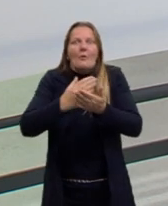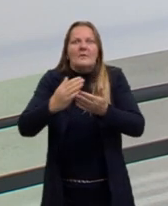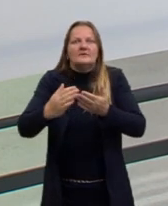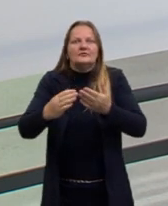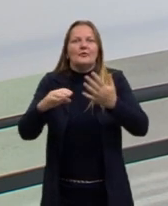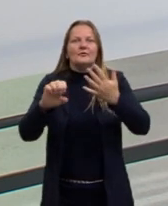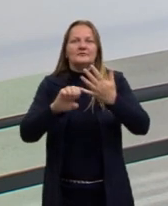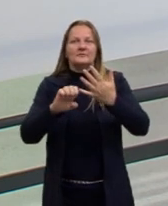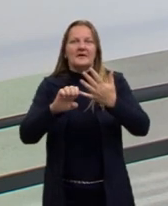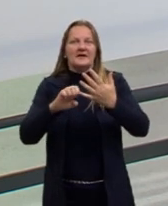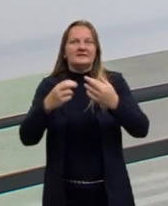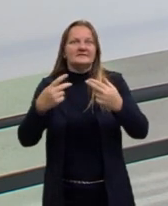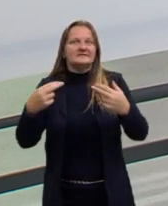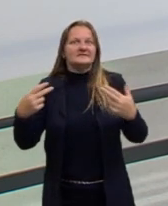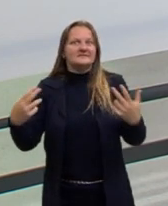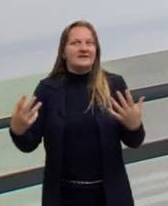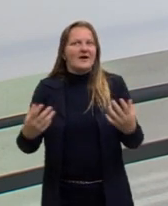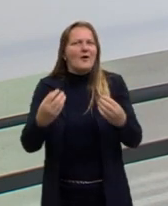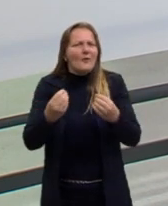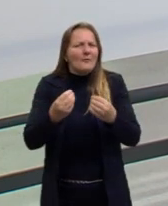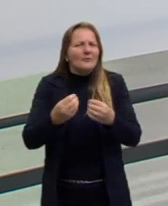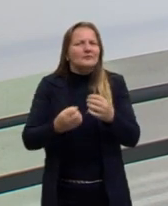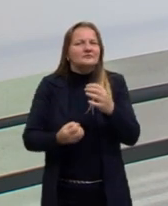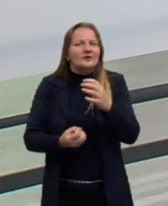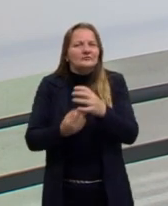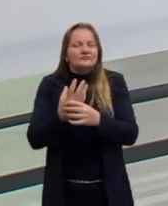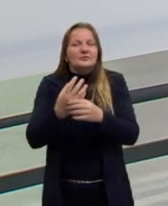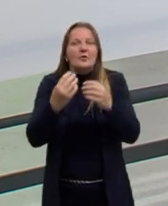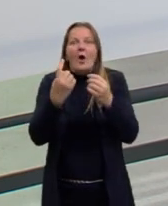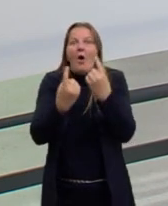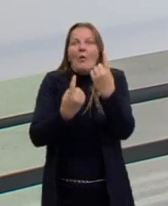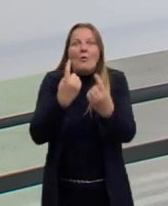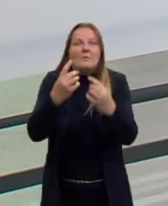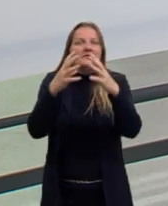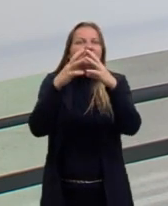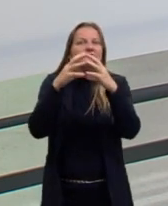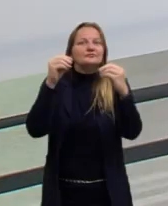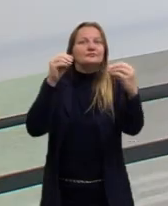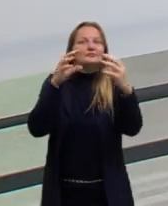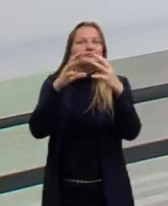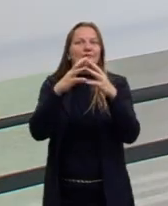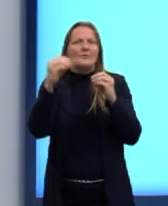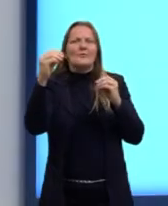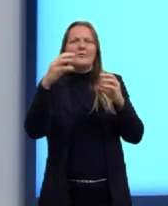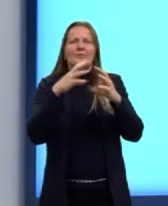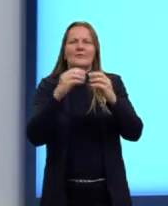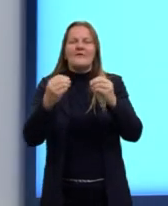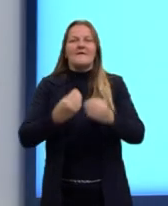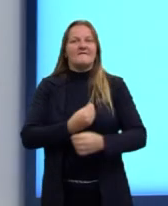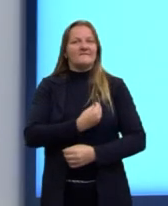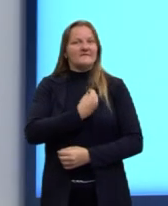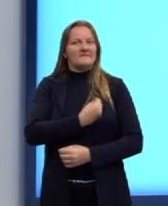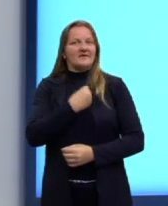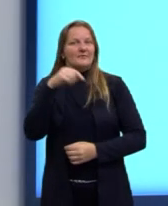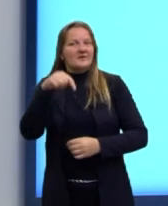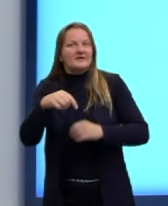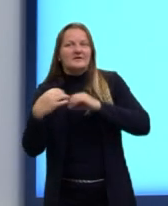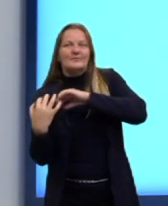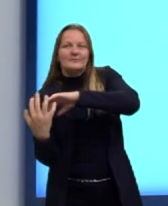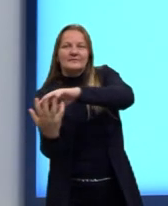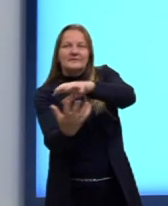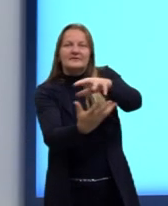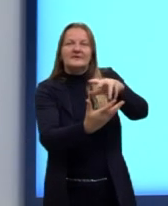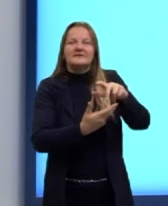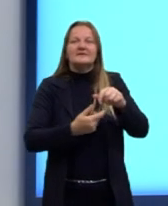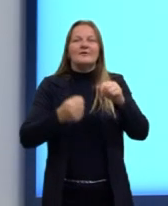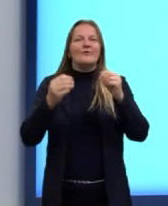Porque muitas espécies já foram extintas, viveram aqui no nosso planeta e hoje em dia não